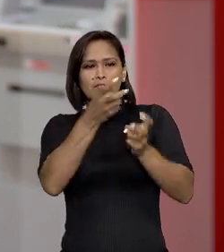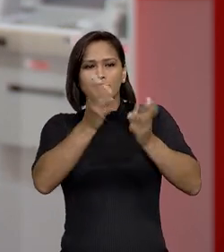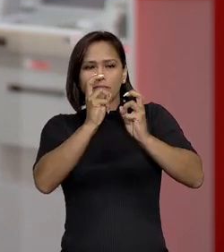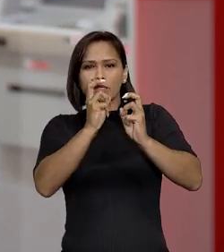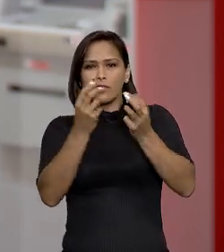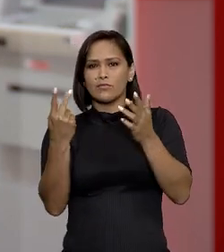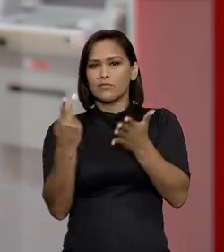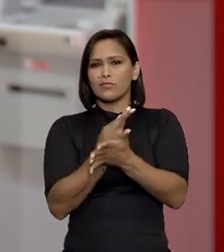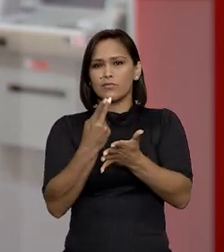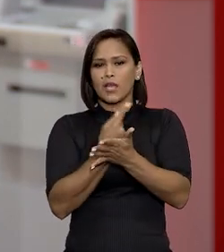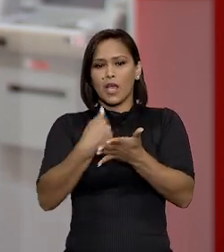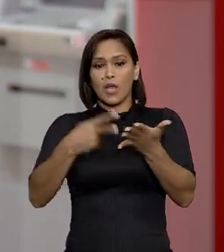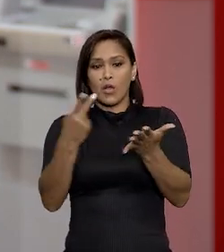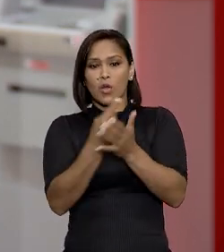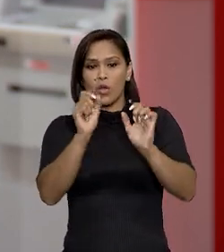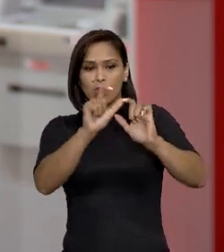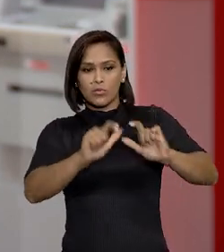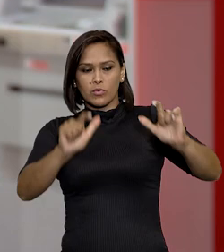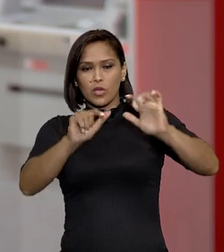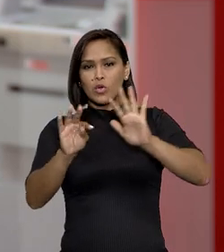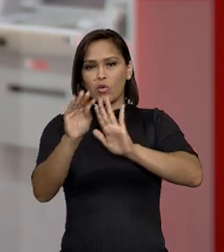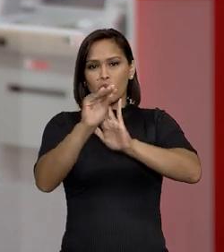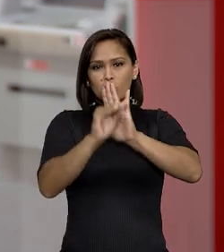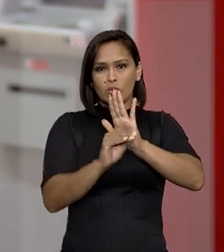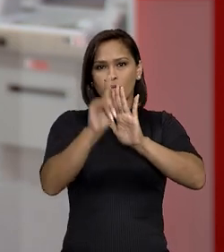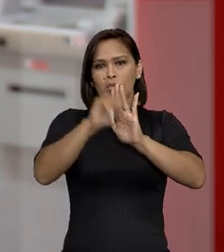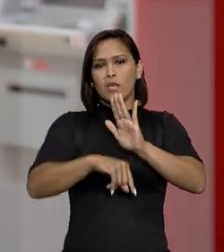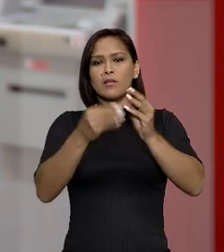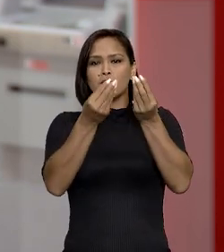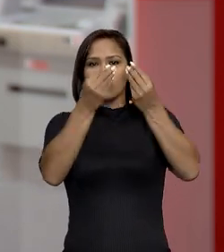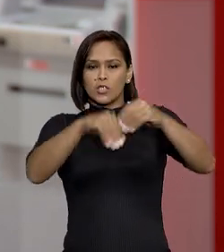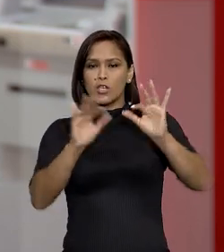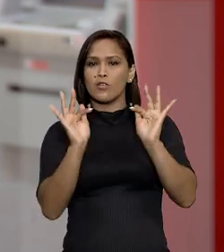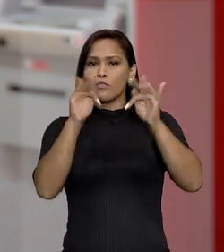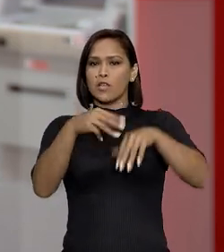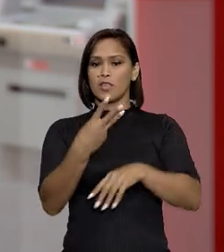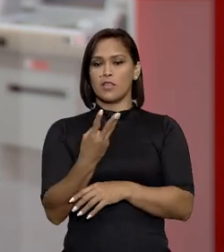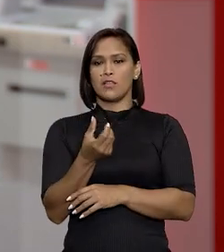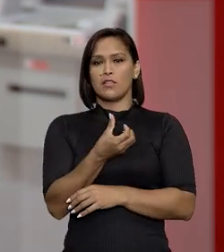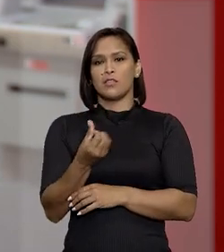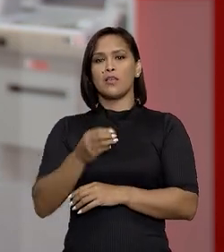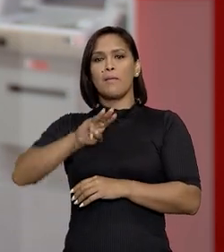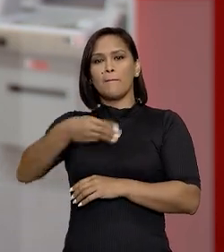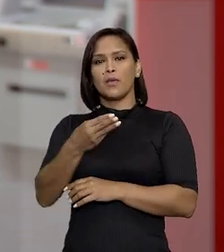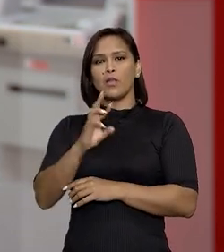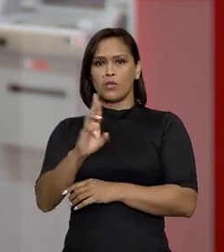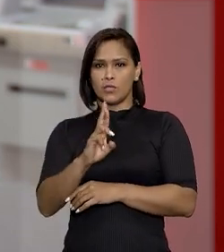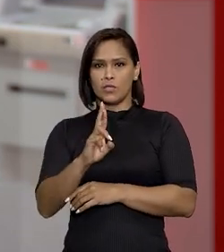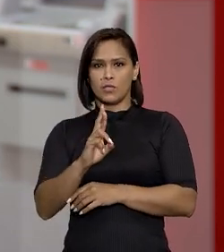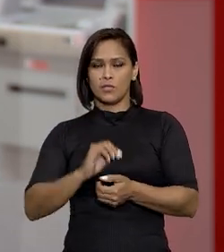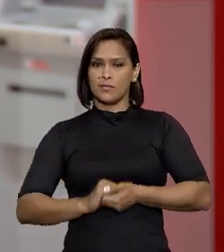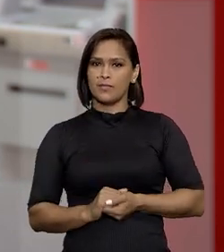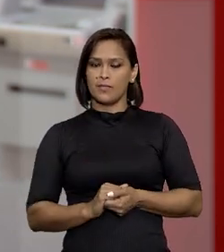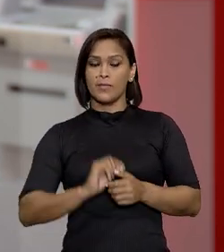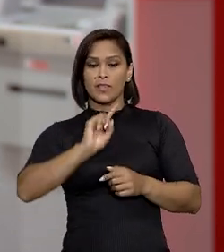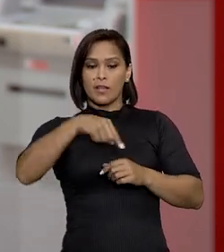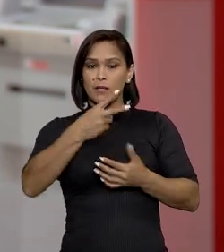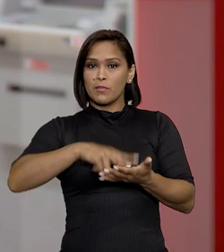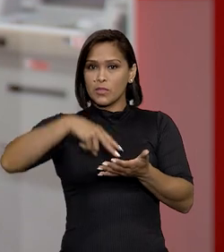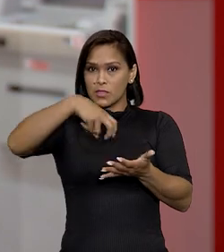detectou irregularidades na execução do empreendimento, com prejuízo para o FINOR estimado em 36 milhões de reais.